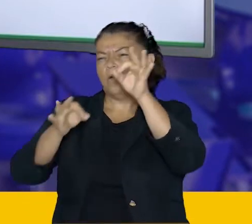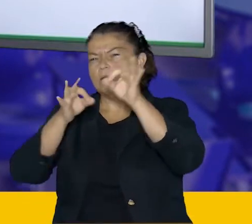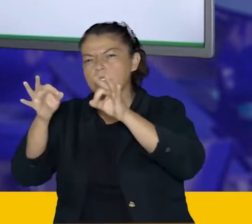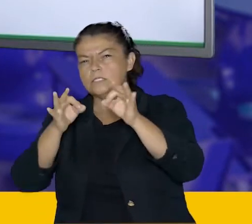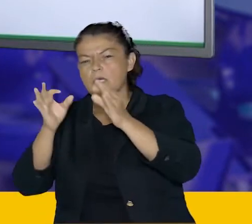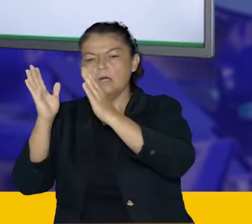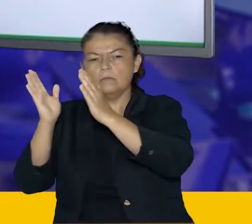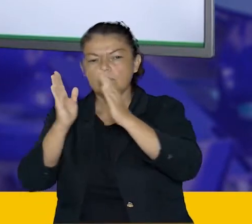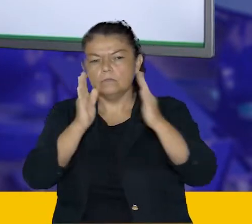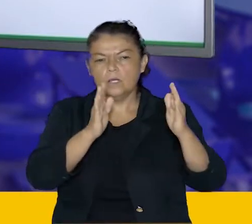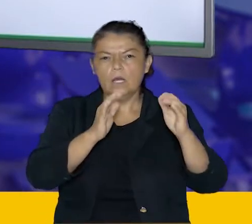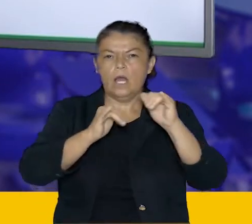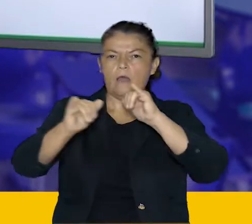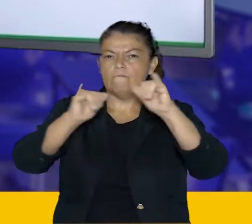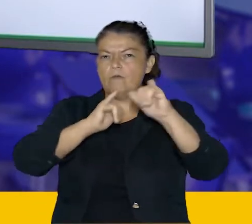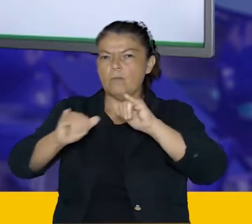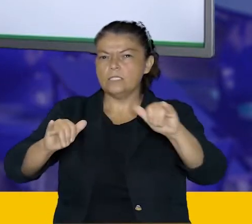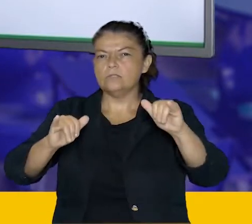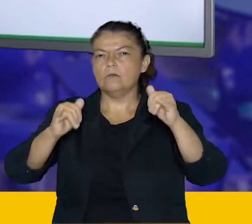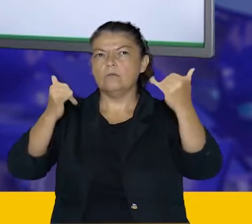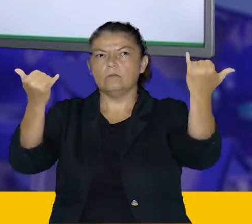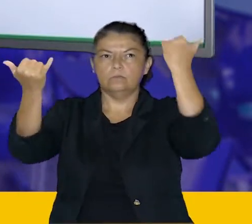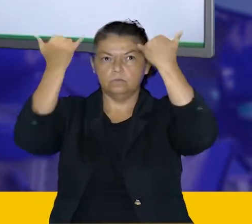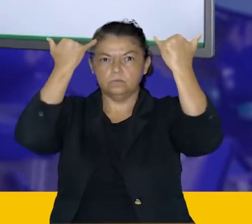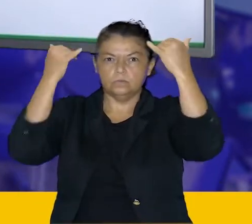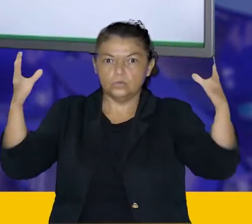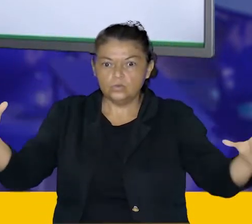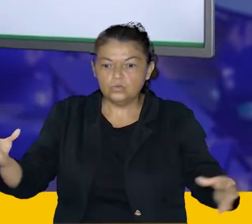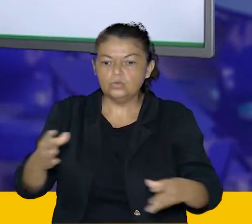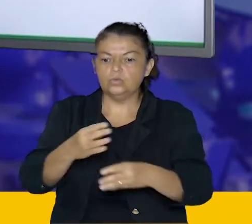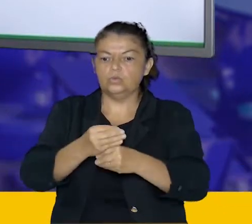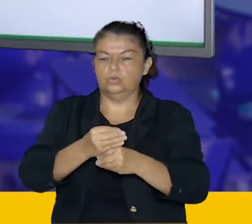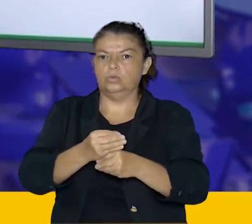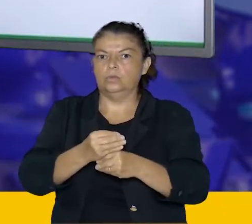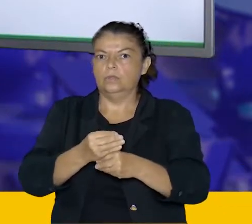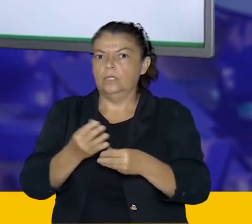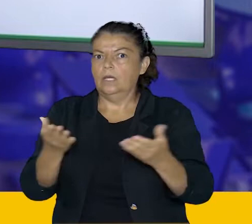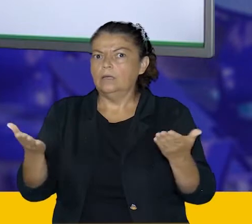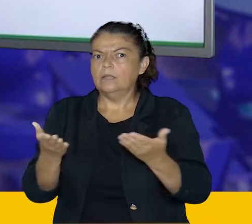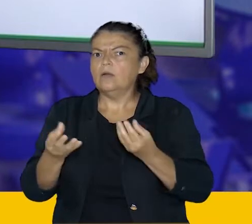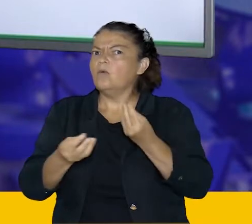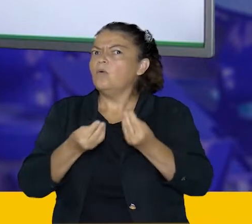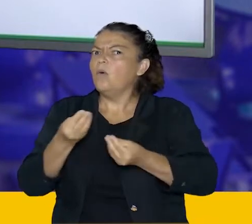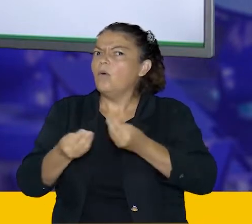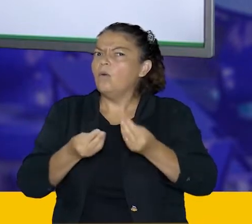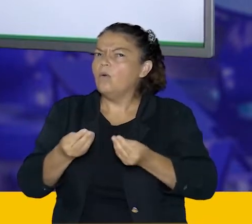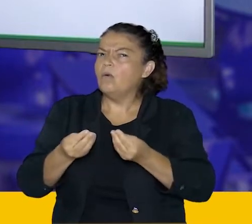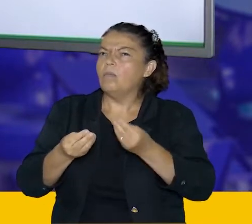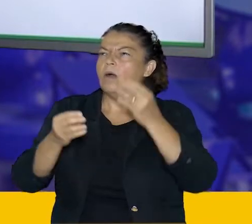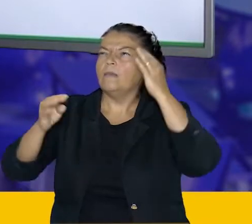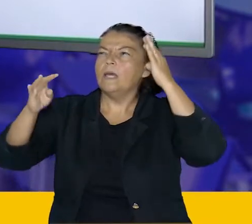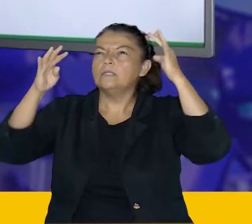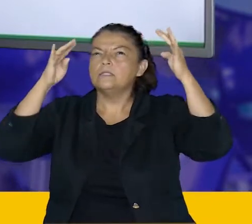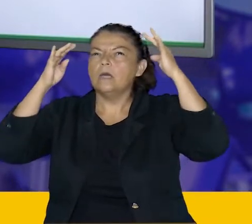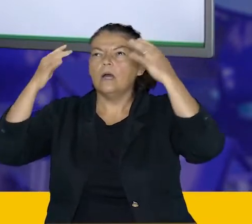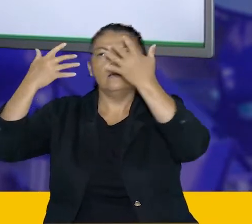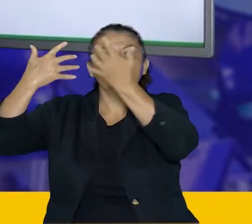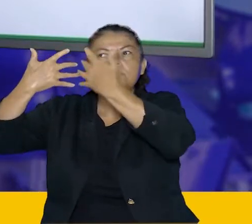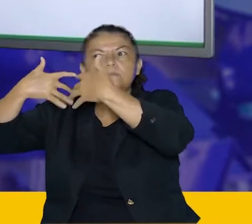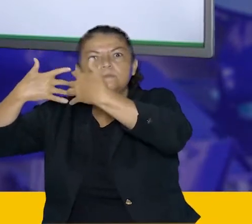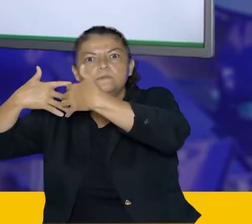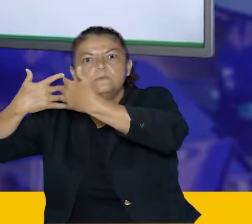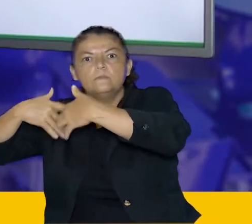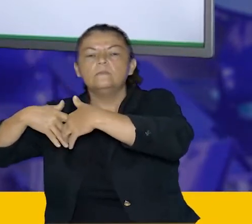para a gente ter acesso a informações resumidas. E agora a gente vai ver um pouquinho como utilizar, como analisar esses